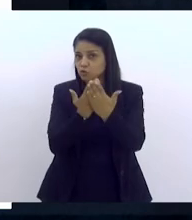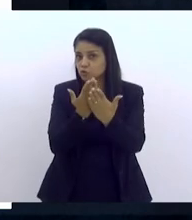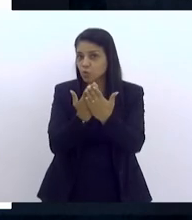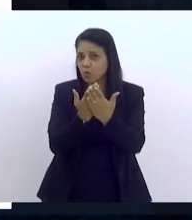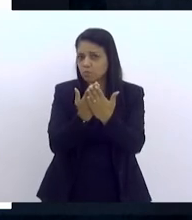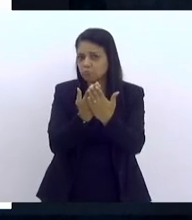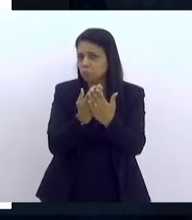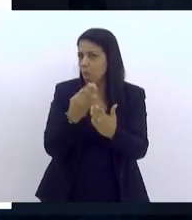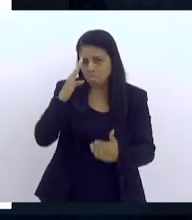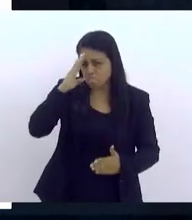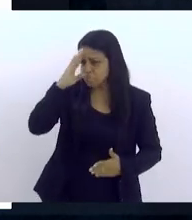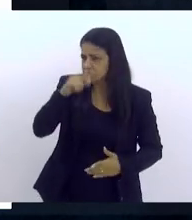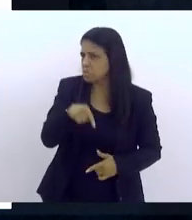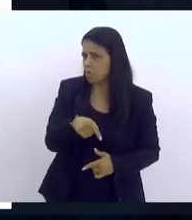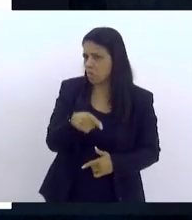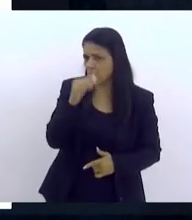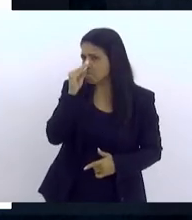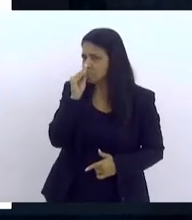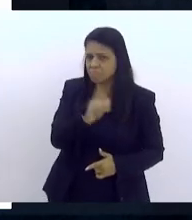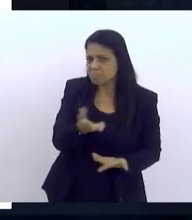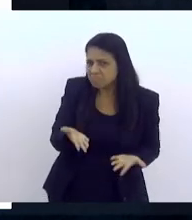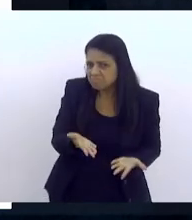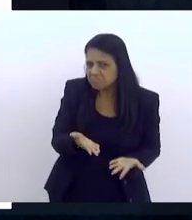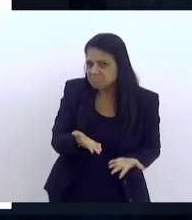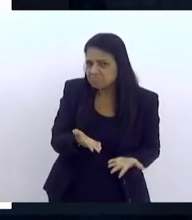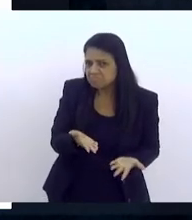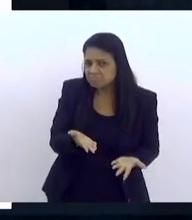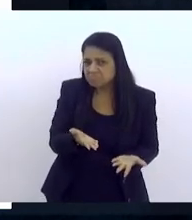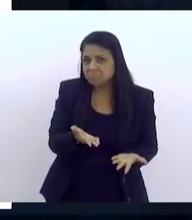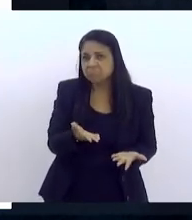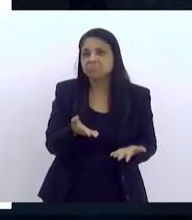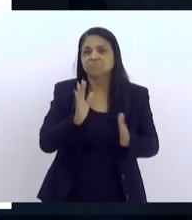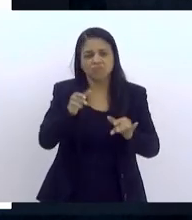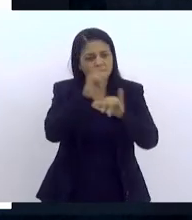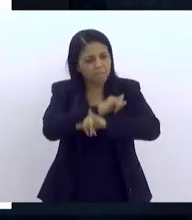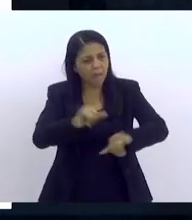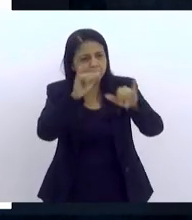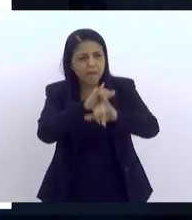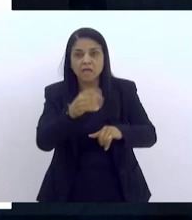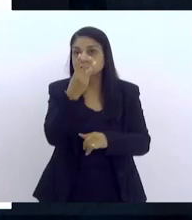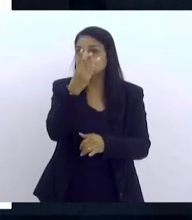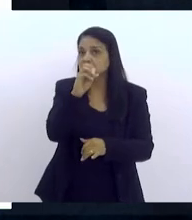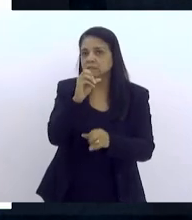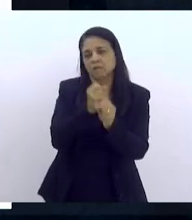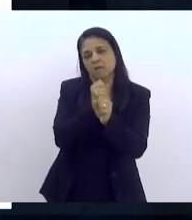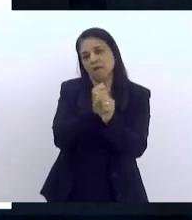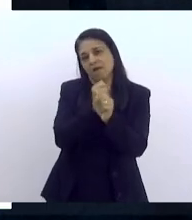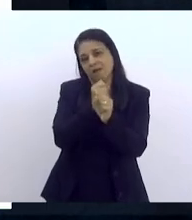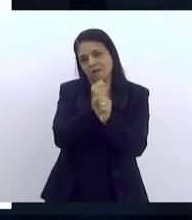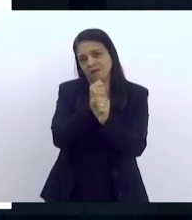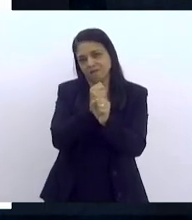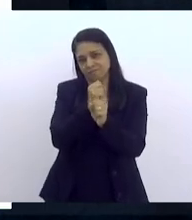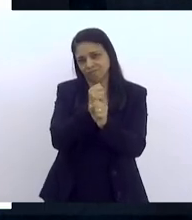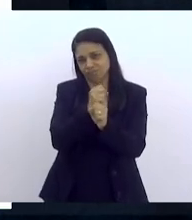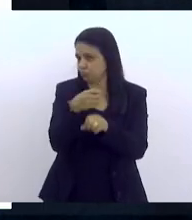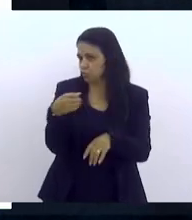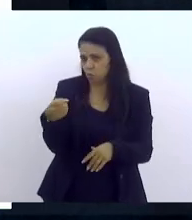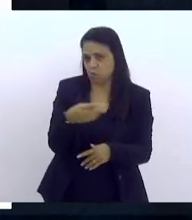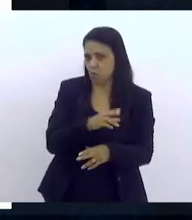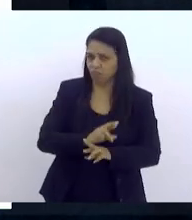tão prioridade assim. E a gente já fala isso há pelo menos 30 anos. Isso não é nenhuma novidade.